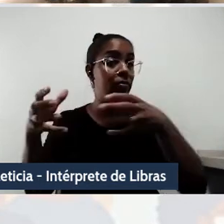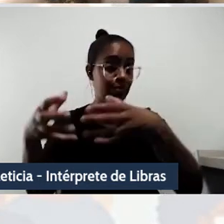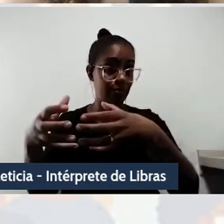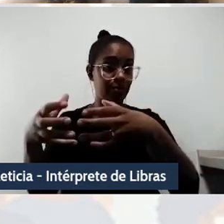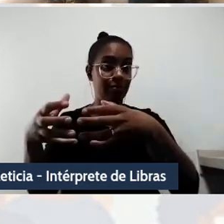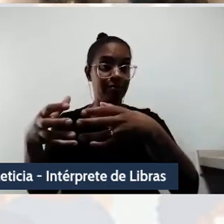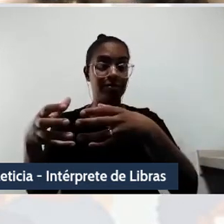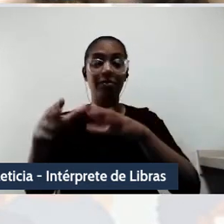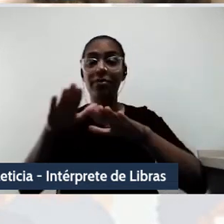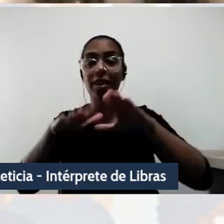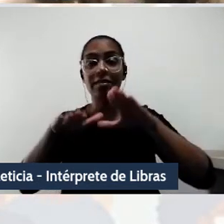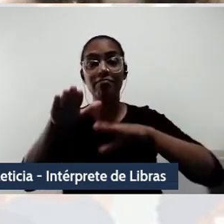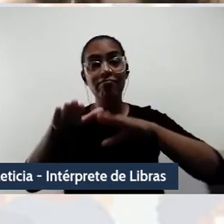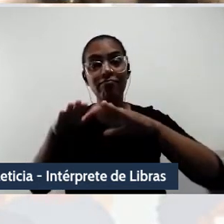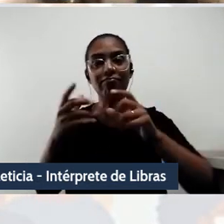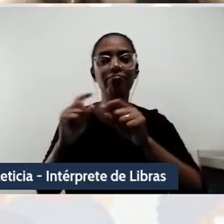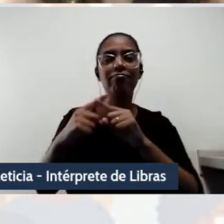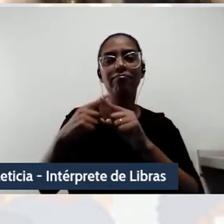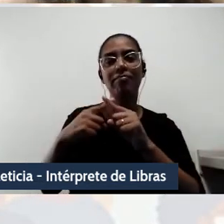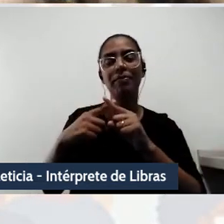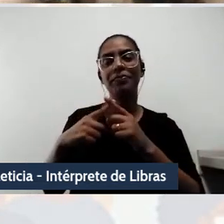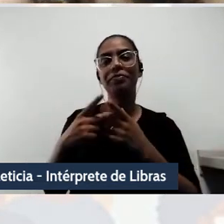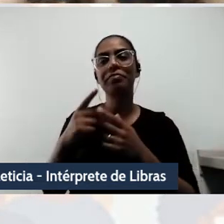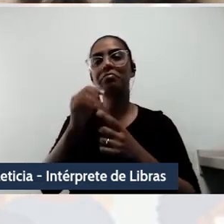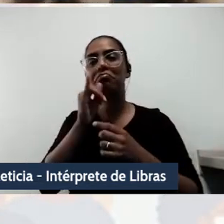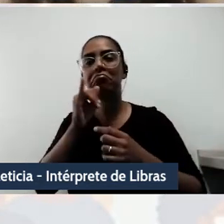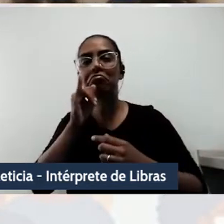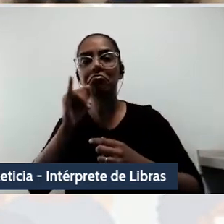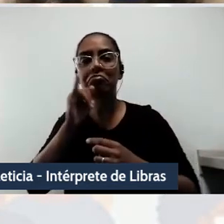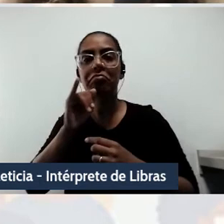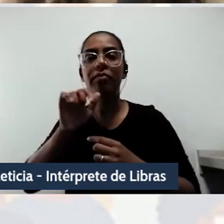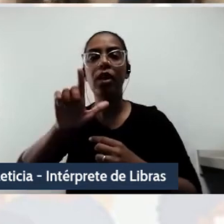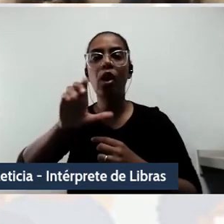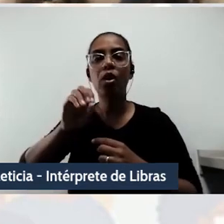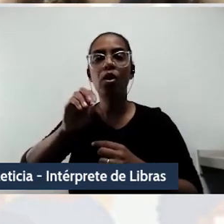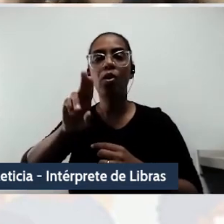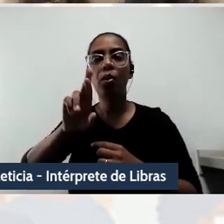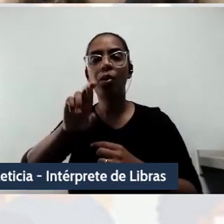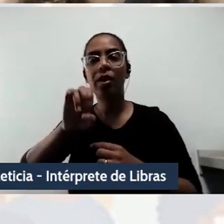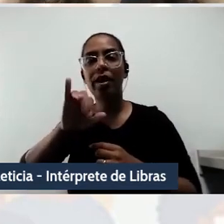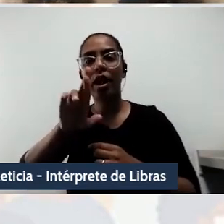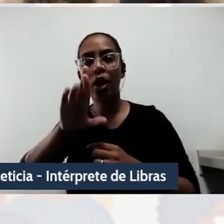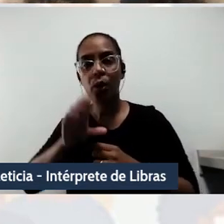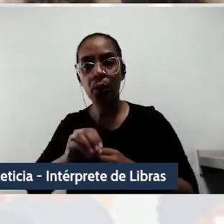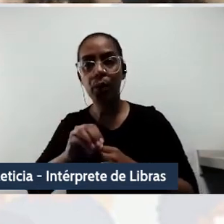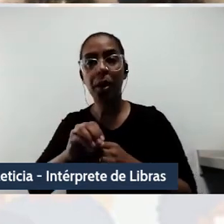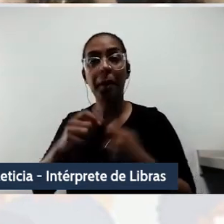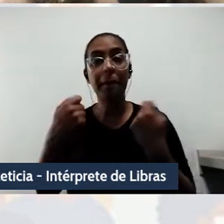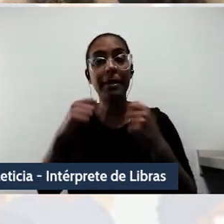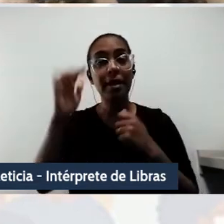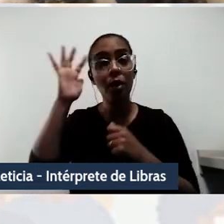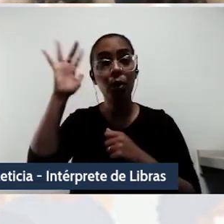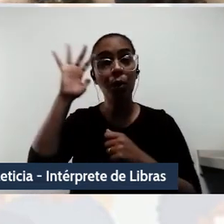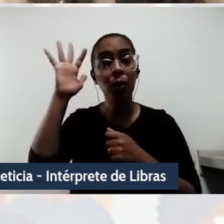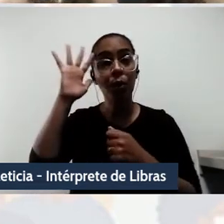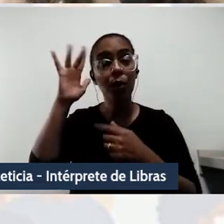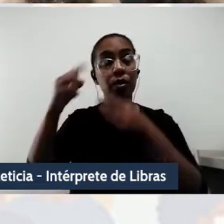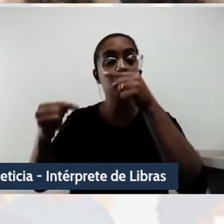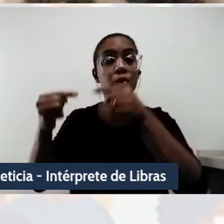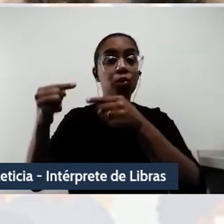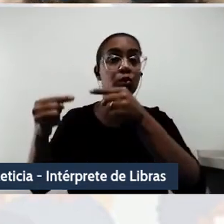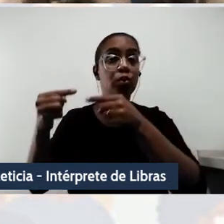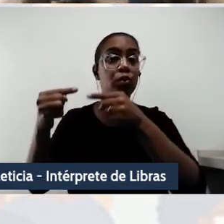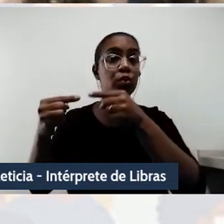conforme seus apontamentos, cito Loureiro, que afirma precisamos pensar em um campo político, intelectual,